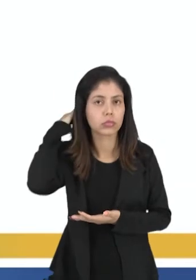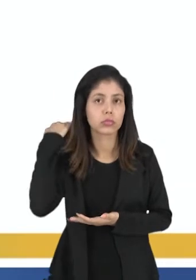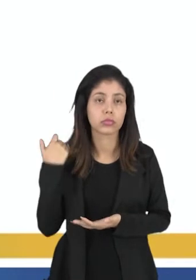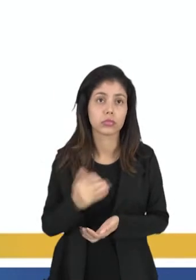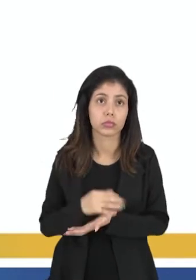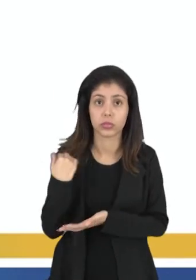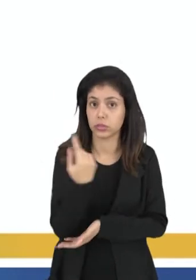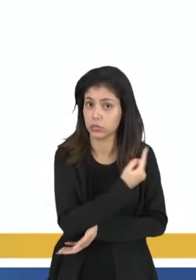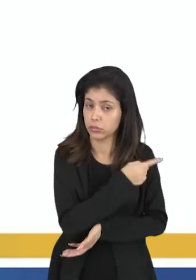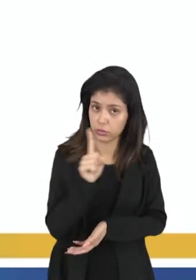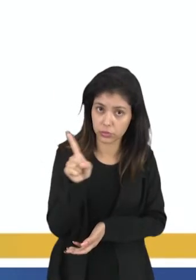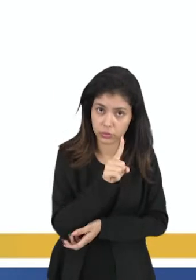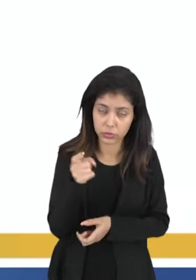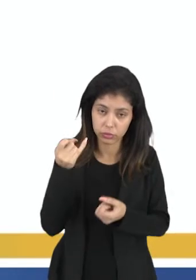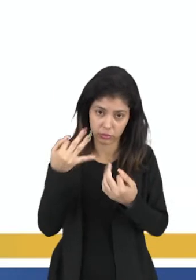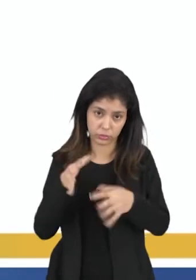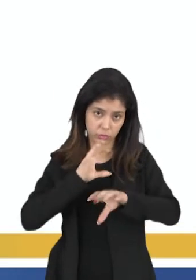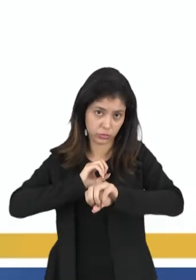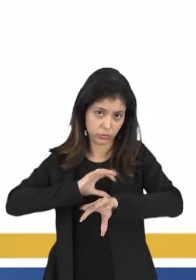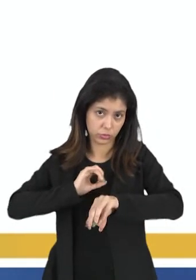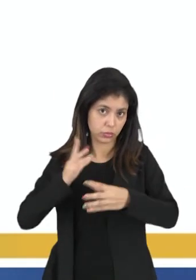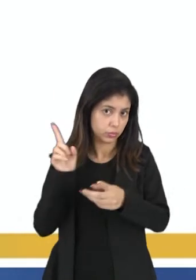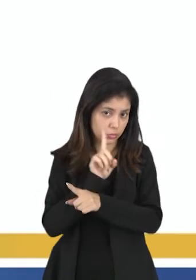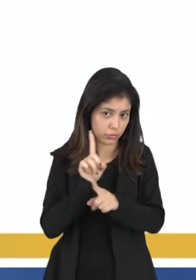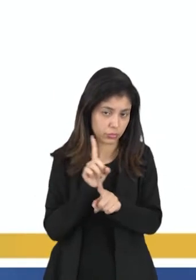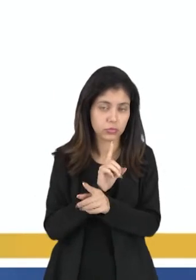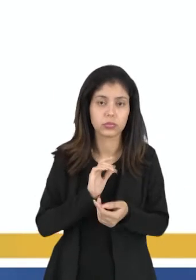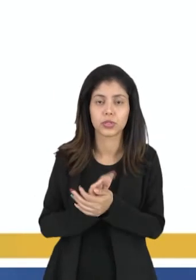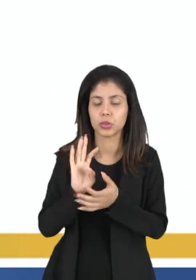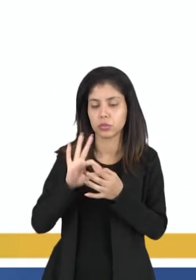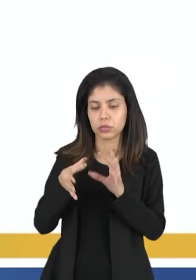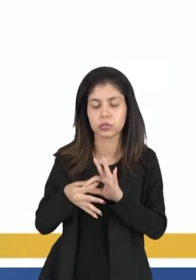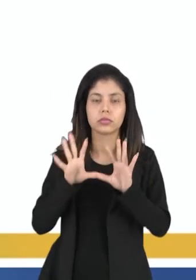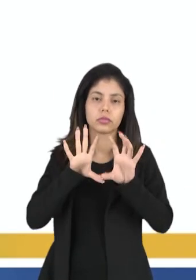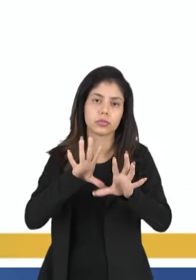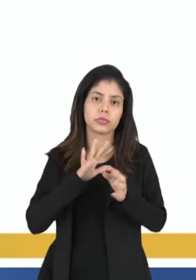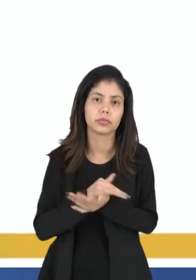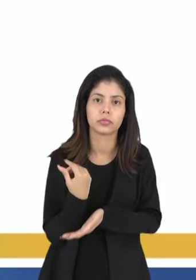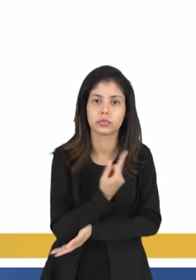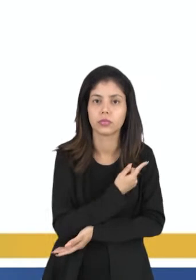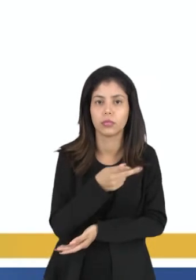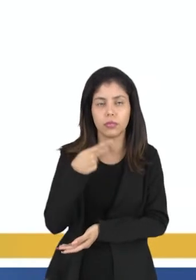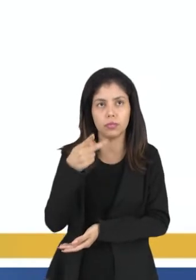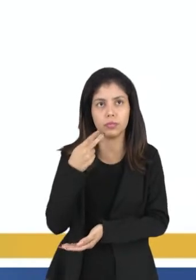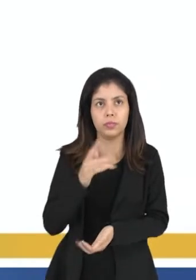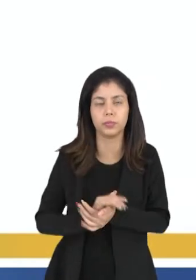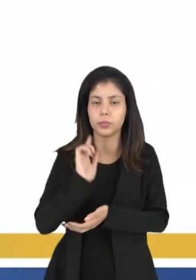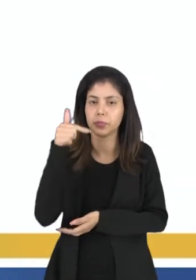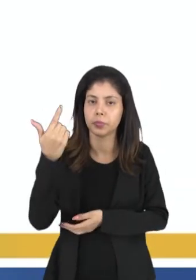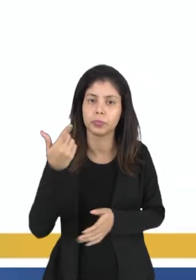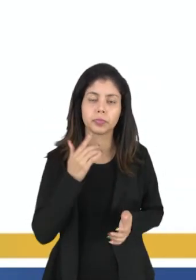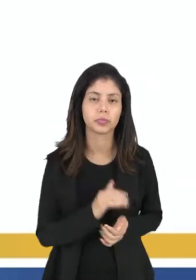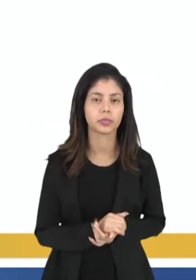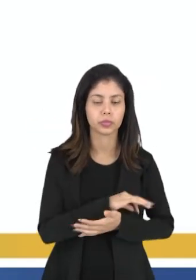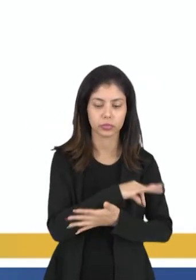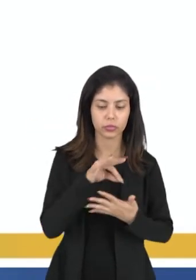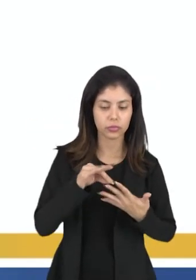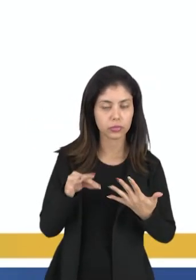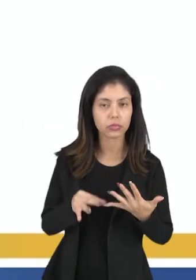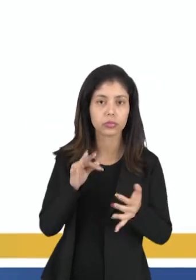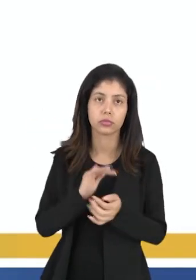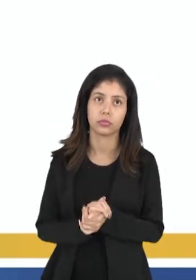Nós não estamos falando de educação, né? Nesse contexto aí, a gente está falando sobre outros elementos,